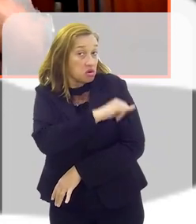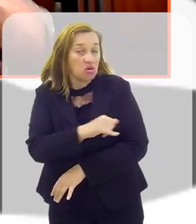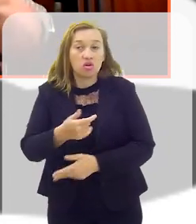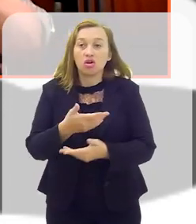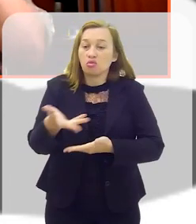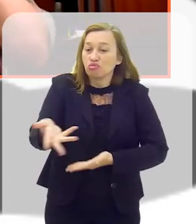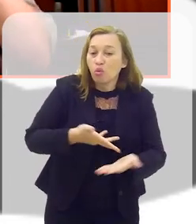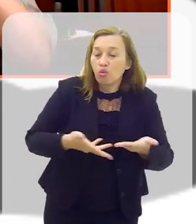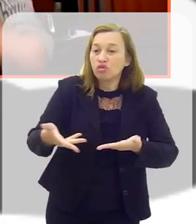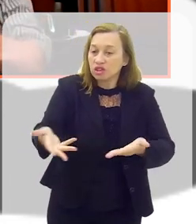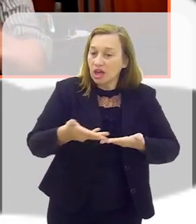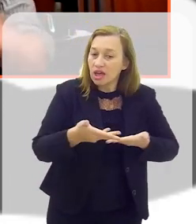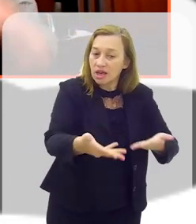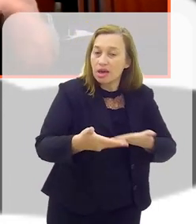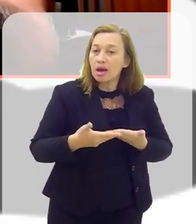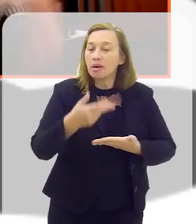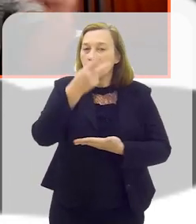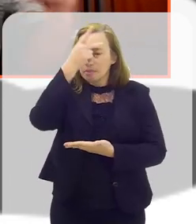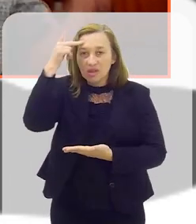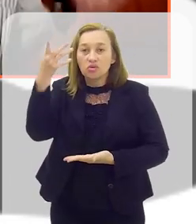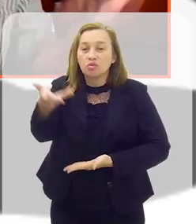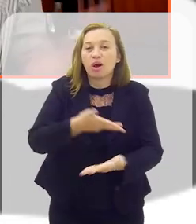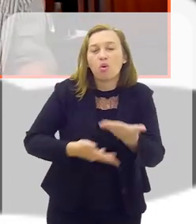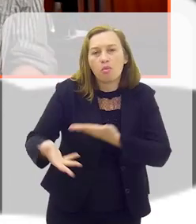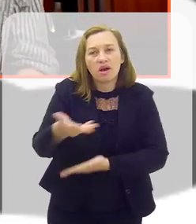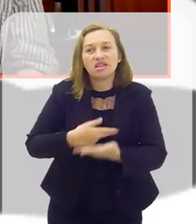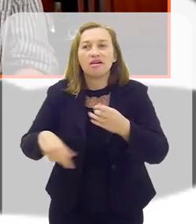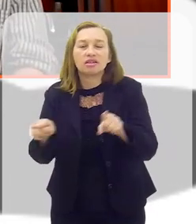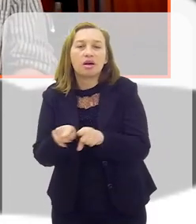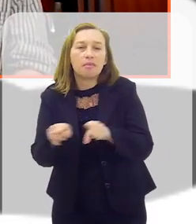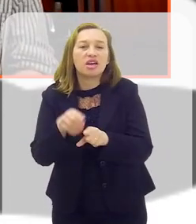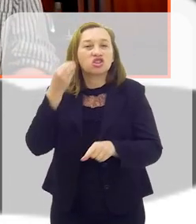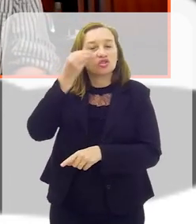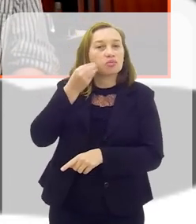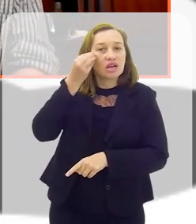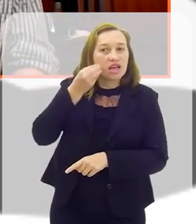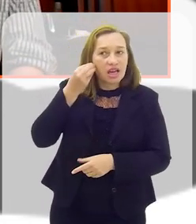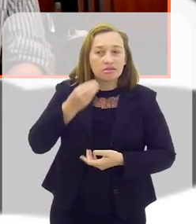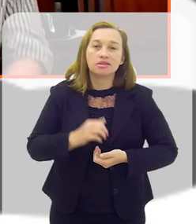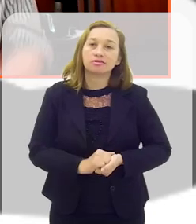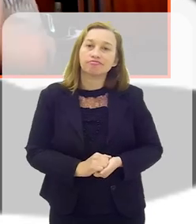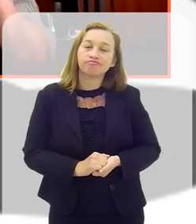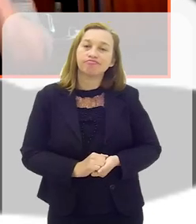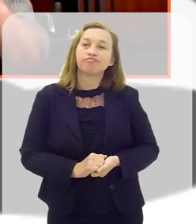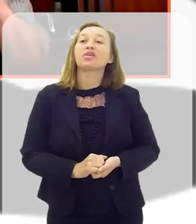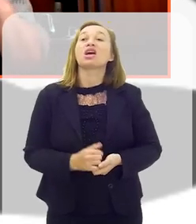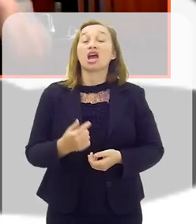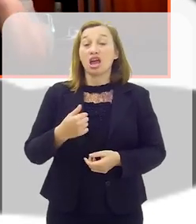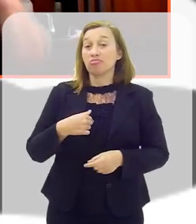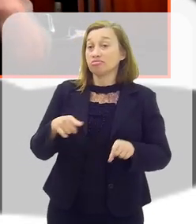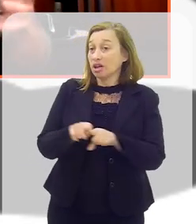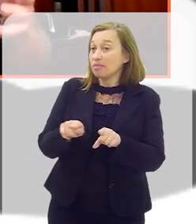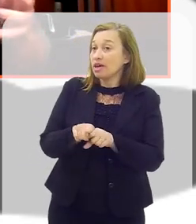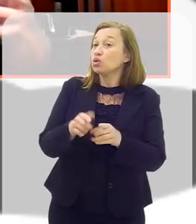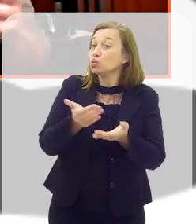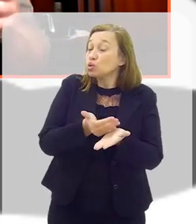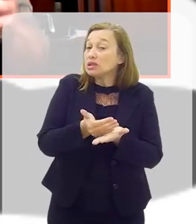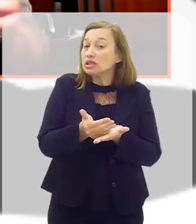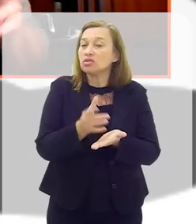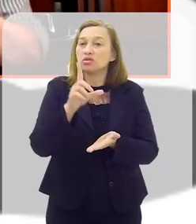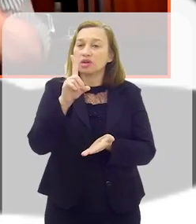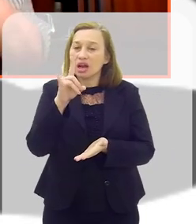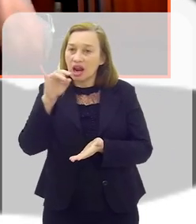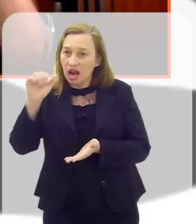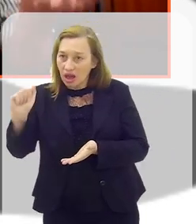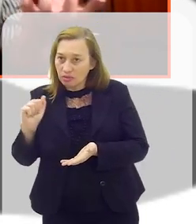que viessem junto comigo compartilhar também as suas experiências. E uma coisa que eu fiz desde o princípio,